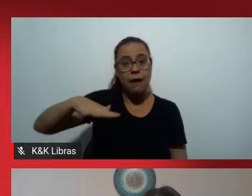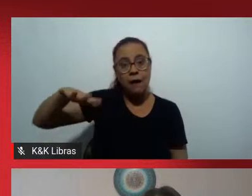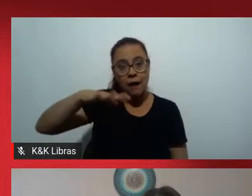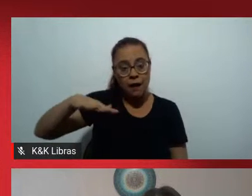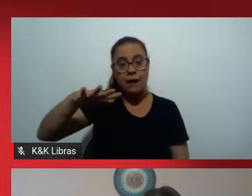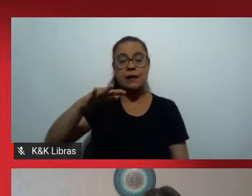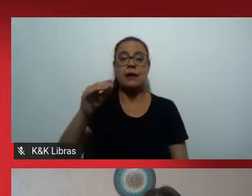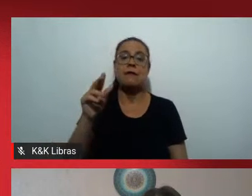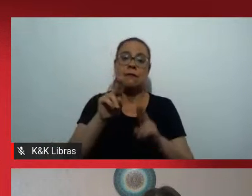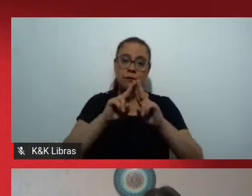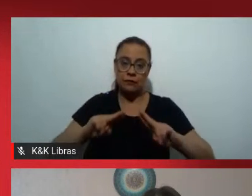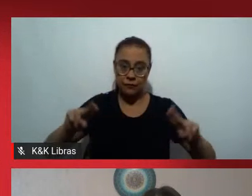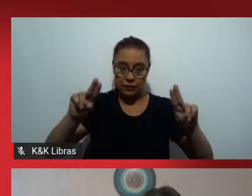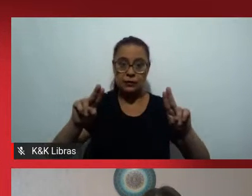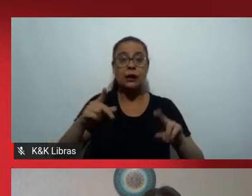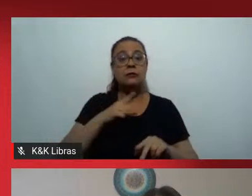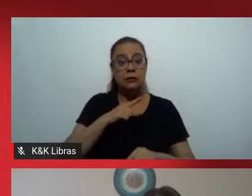ensino